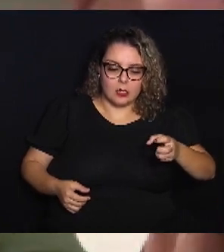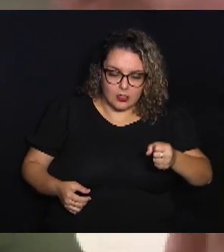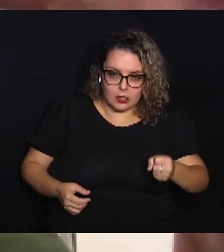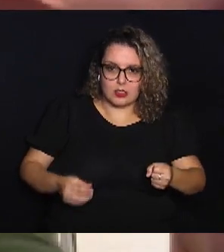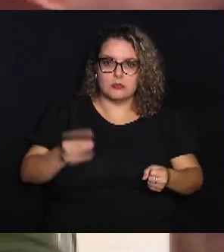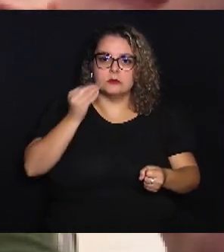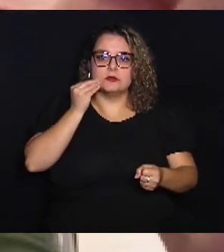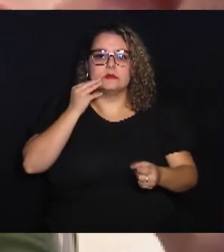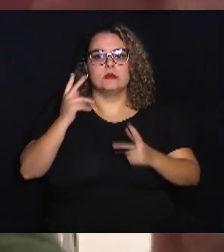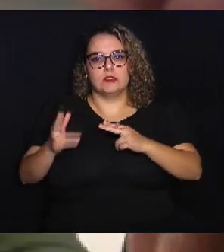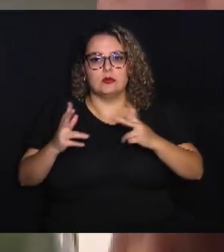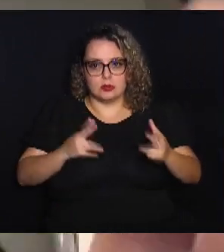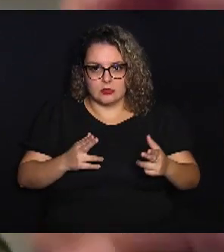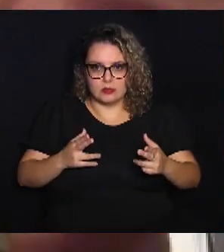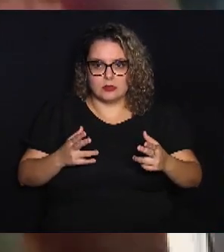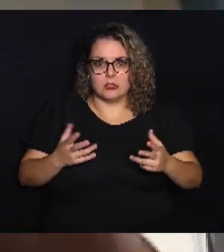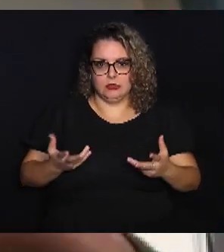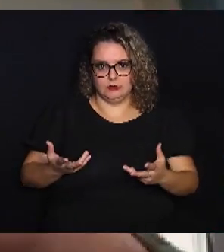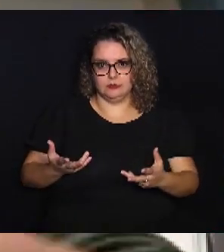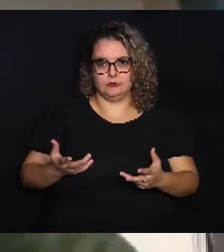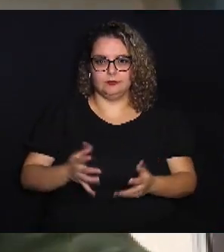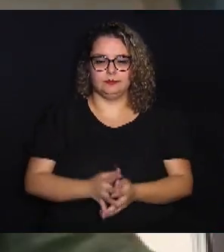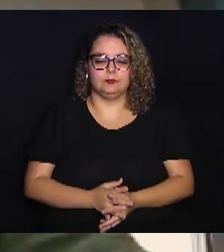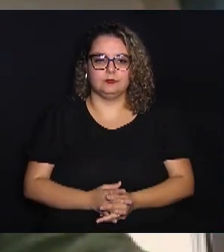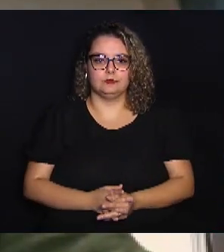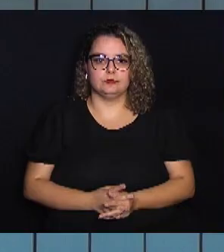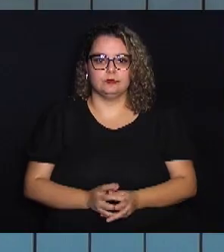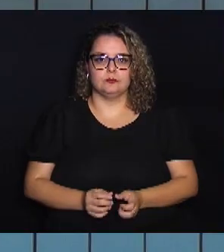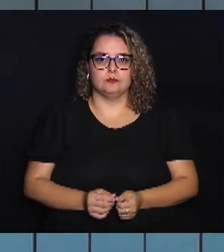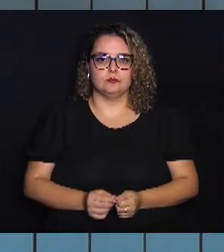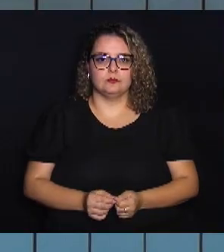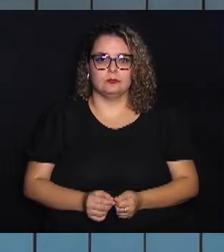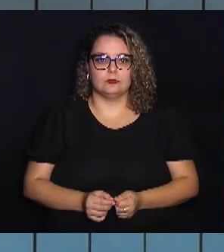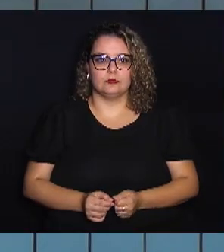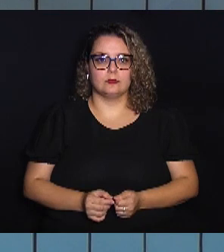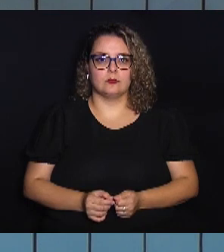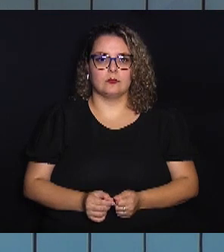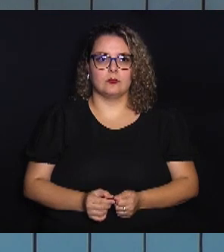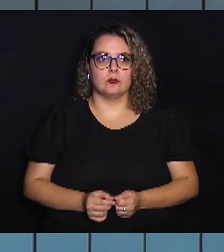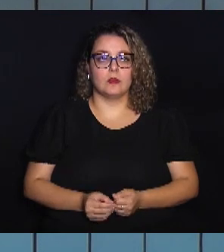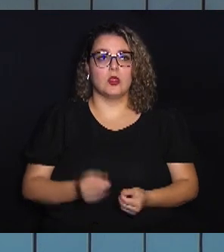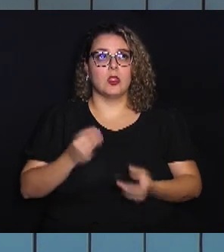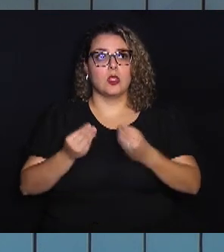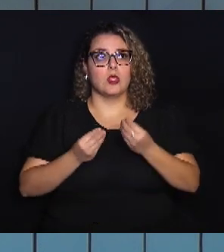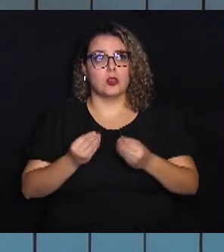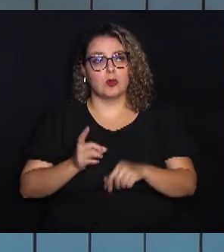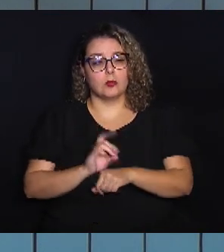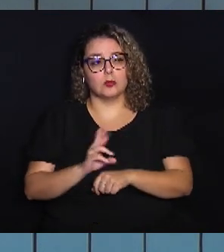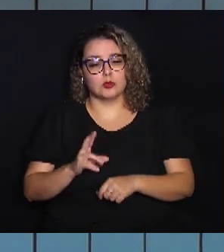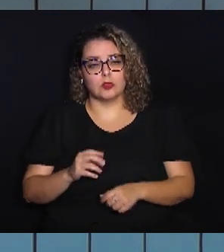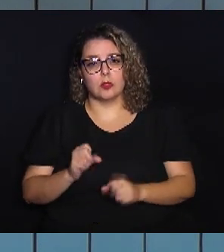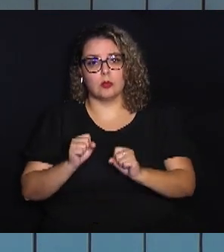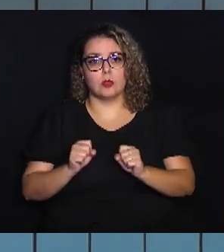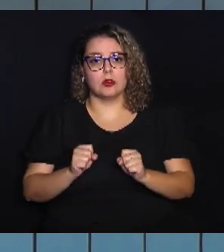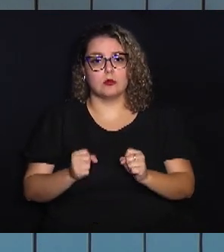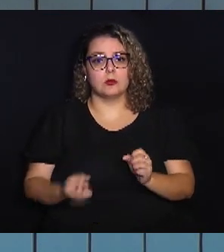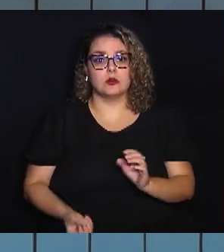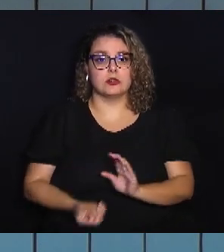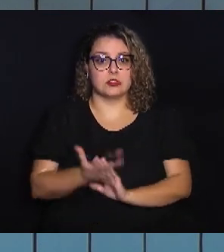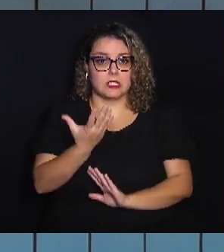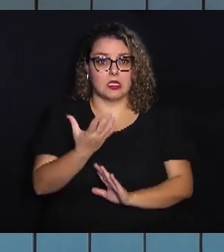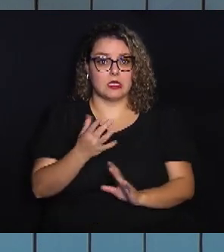igual com a outra mão. E como que a gente pode, doutora, criar essas novas